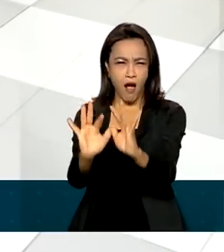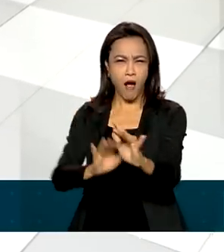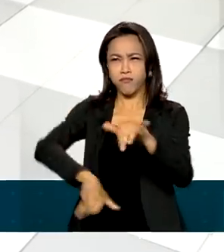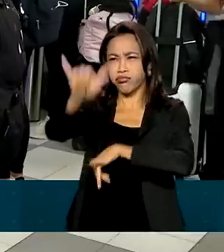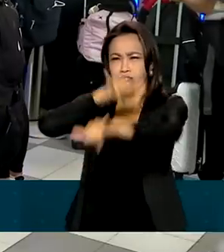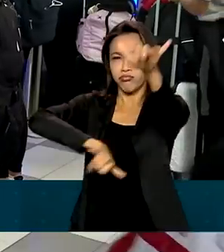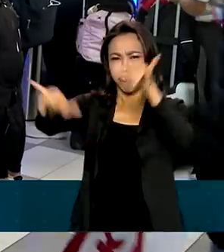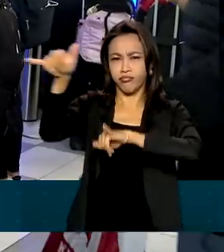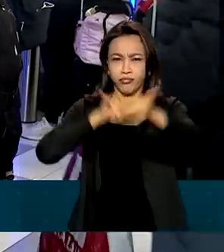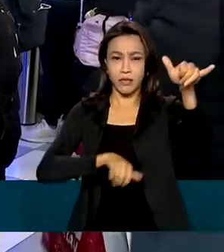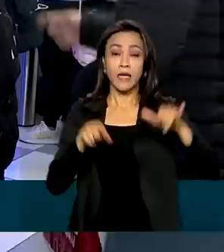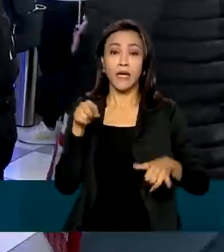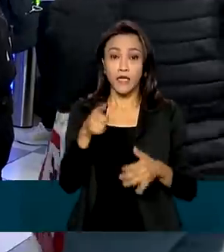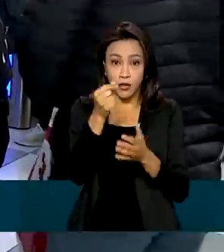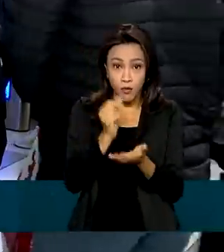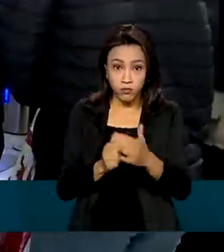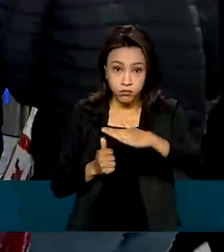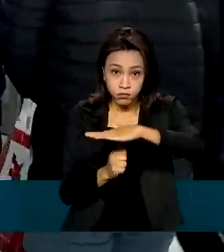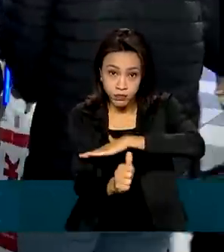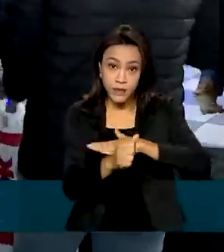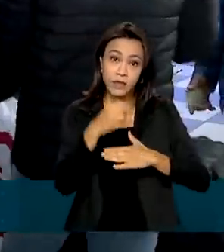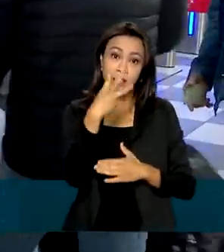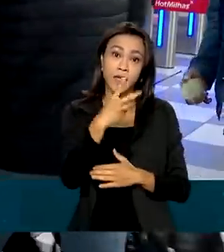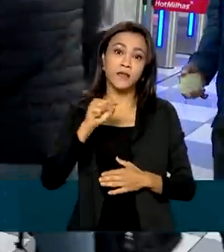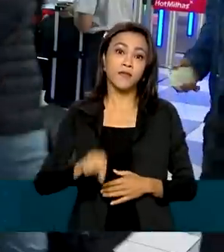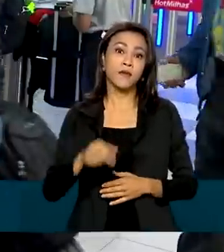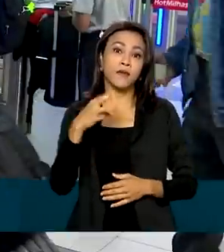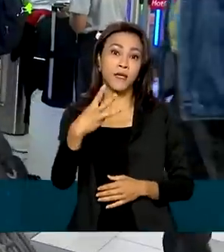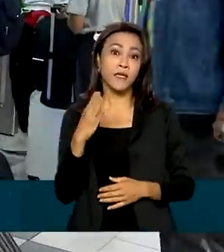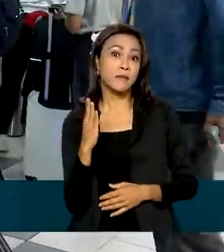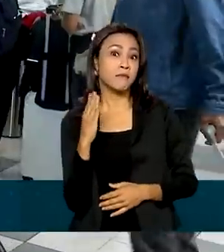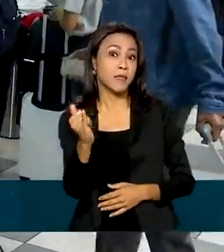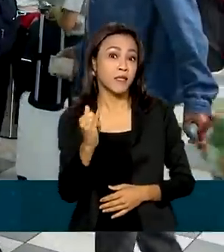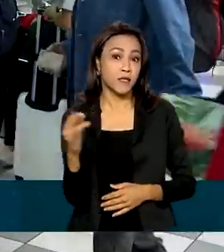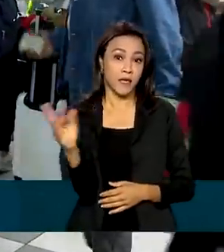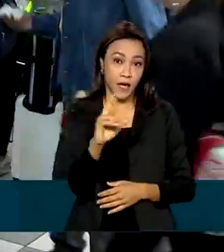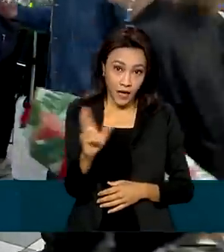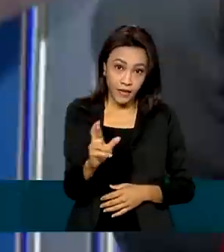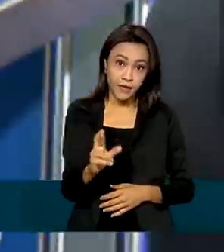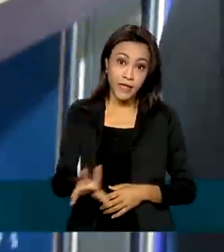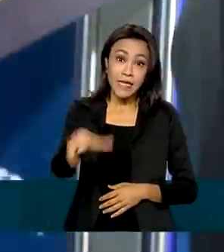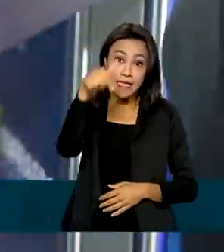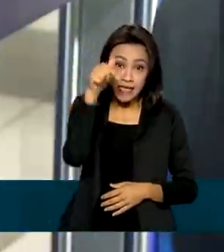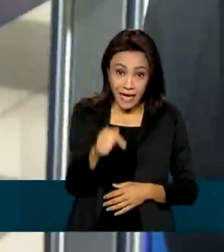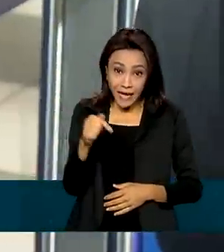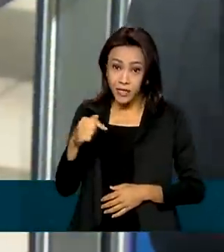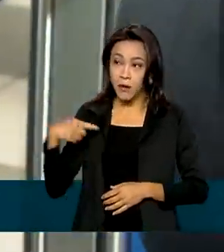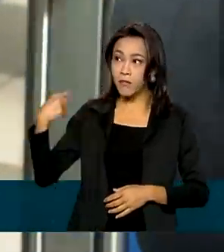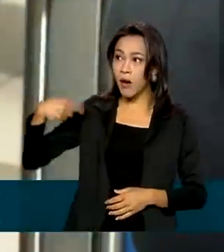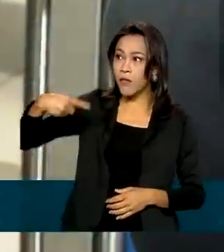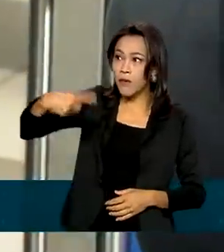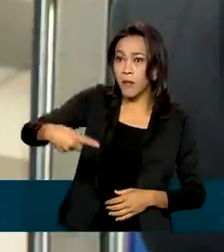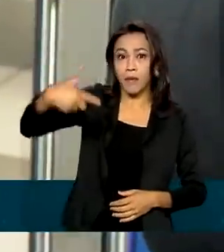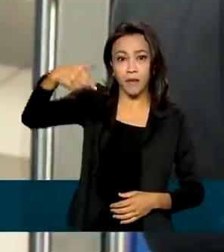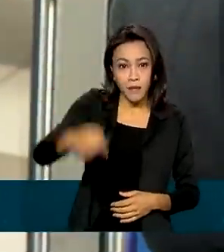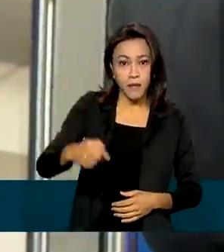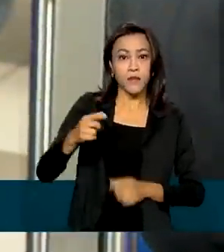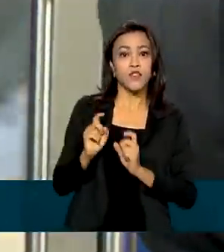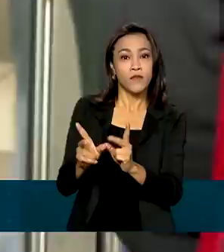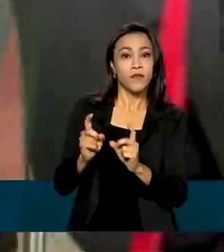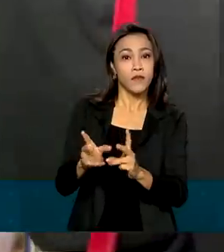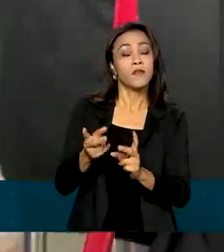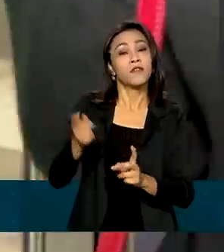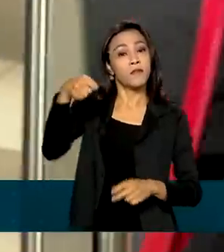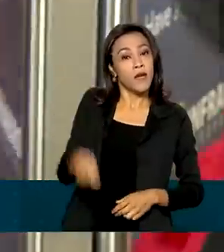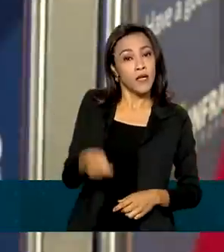esses investimentos chegam a 3,3 bilhões de reais. Com a sétima rodada de concessões, o Brasil deve atingir a marca